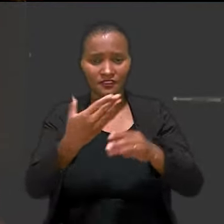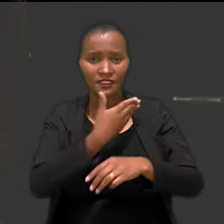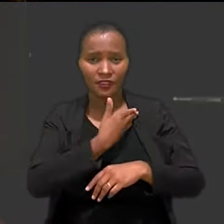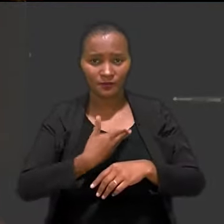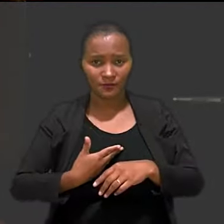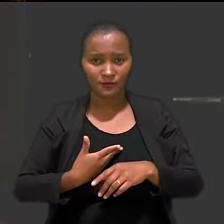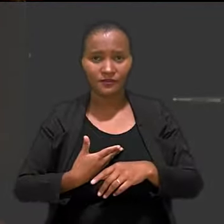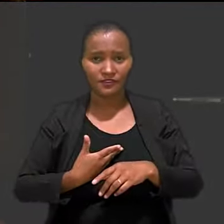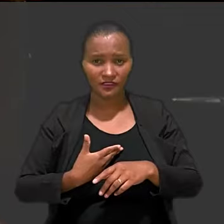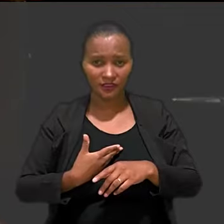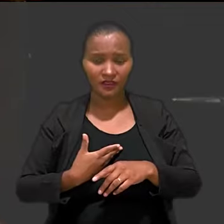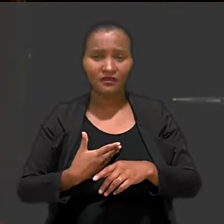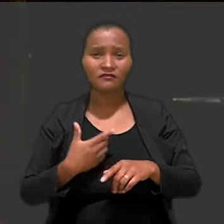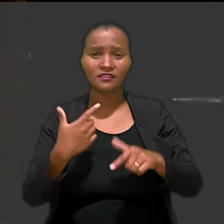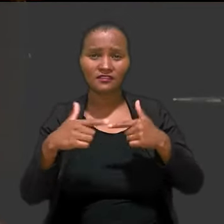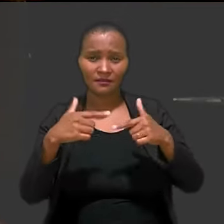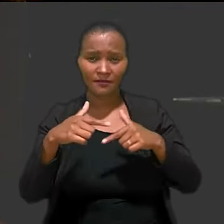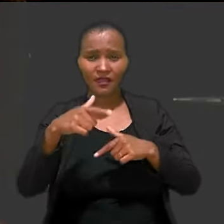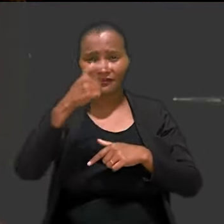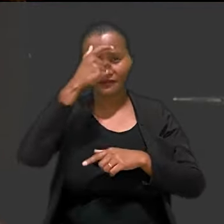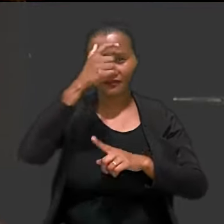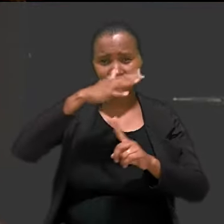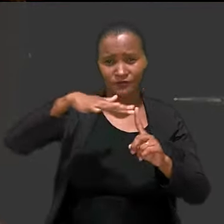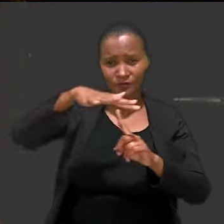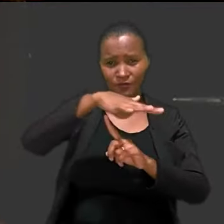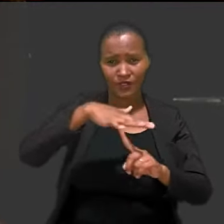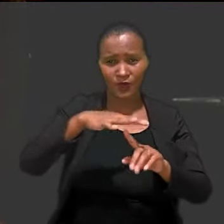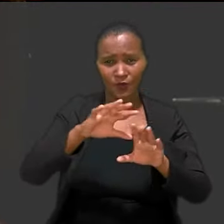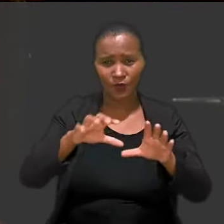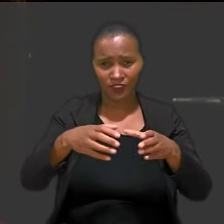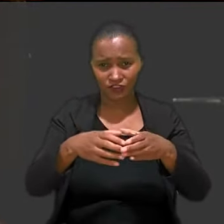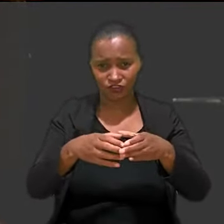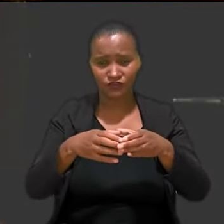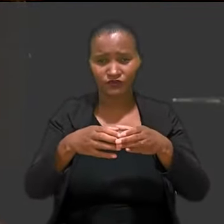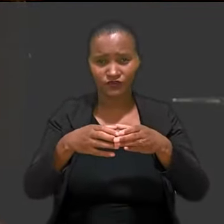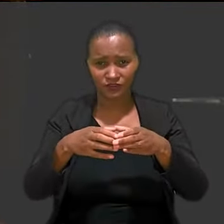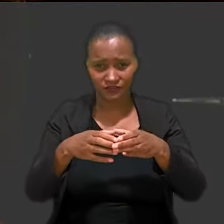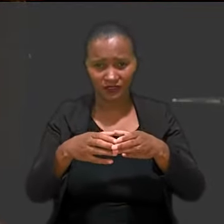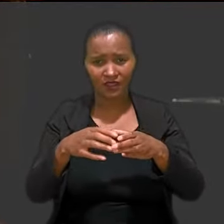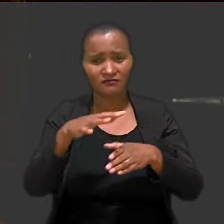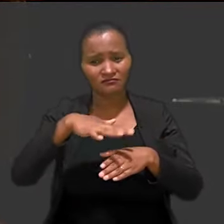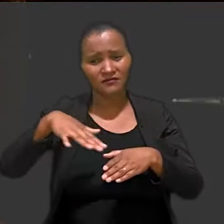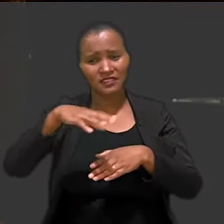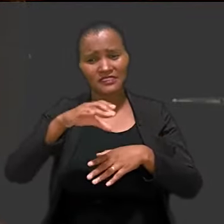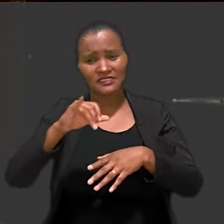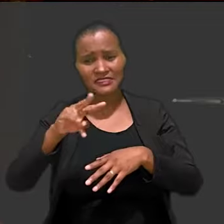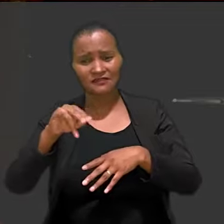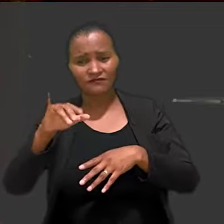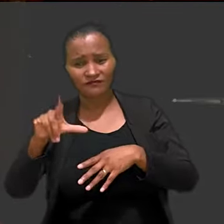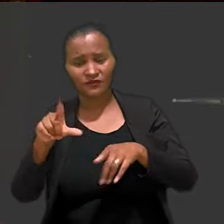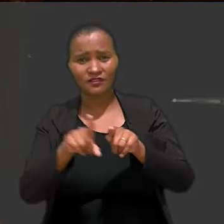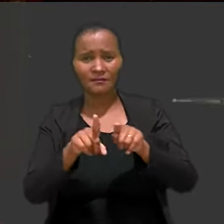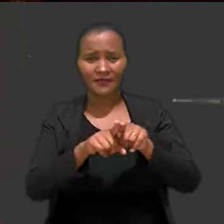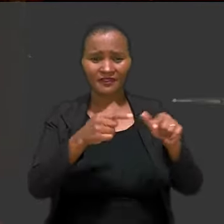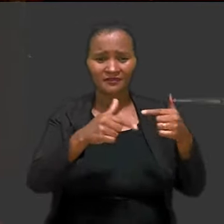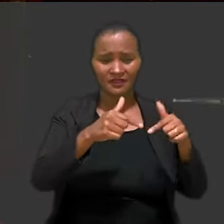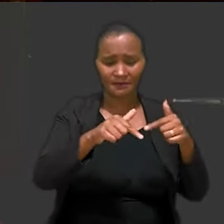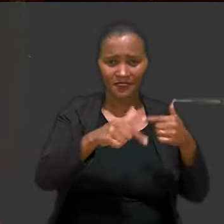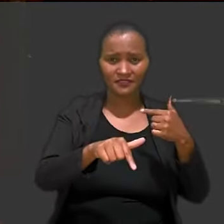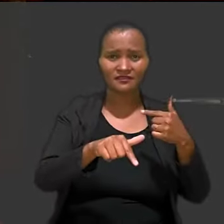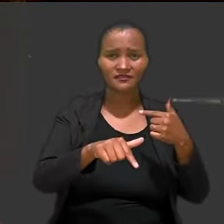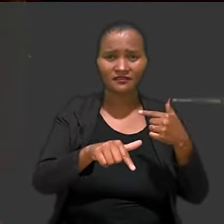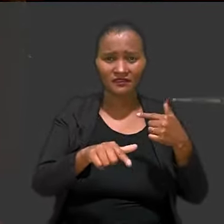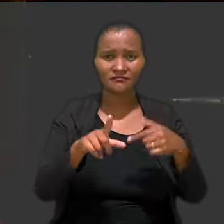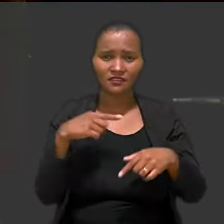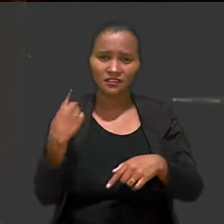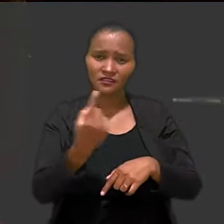da sociedade. O Ministério Público age no chamado dano moral coletivo, tanto na esfera cível, tanto na